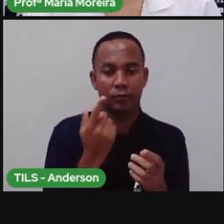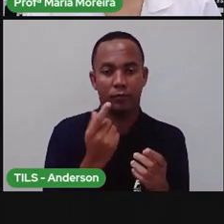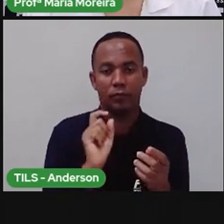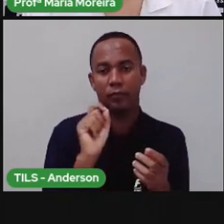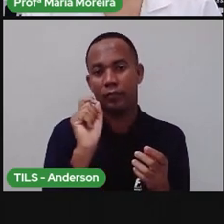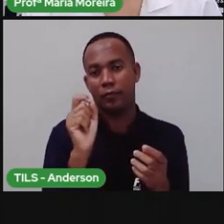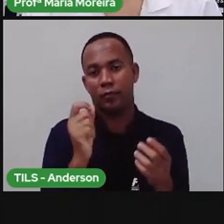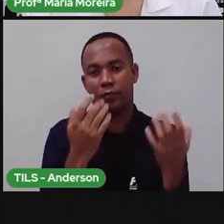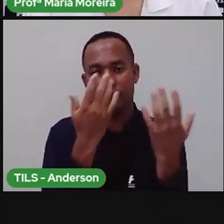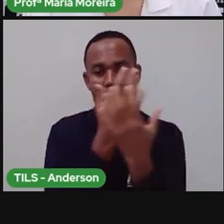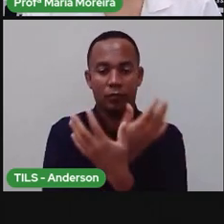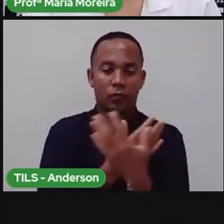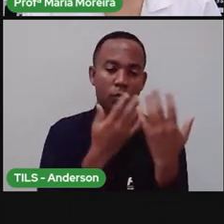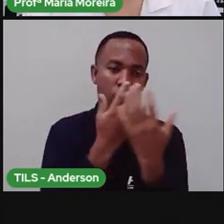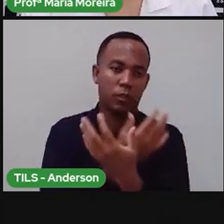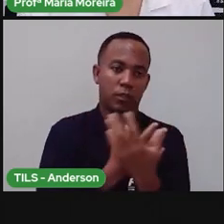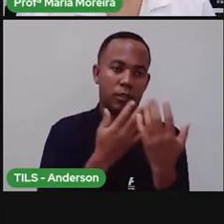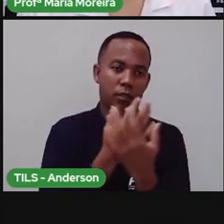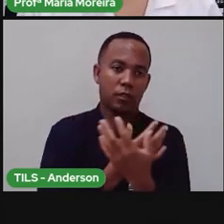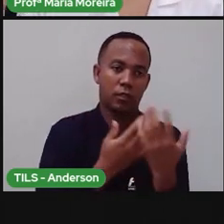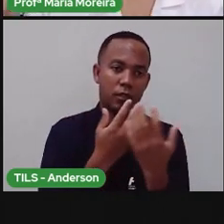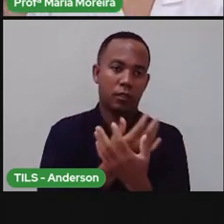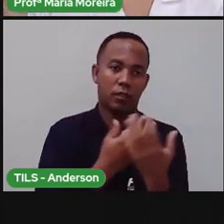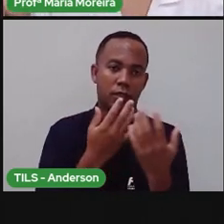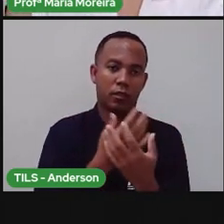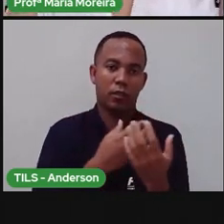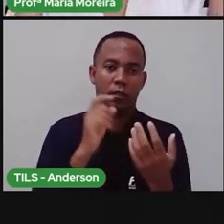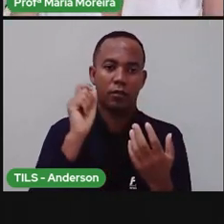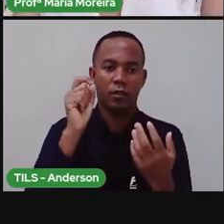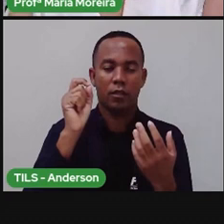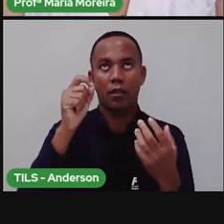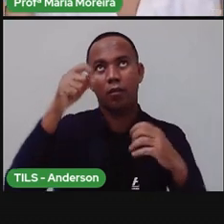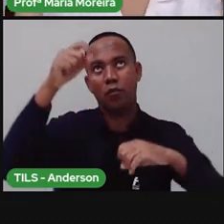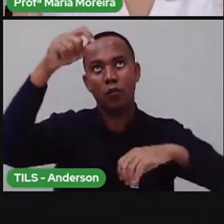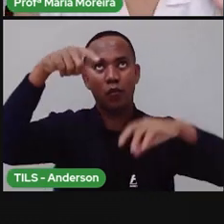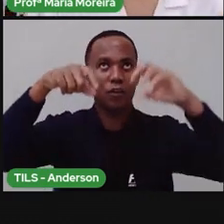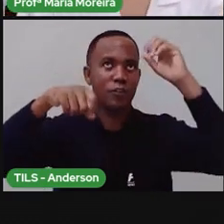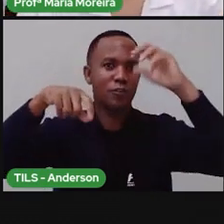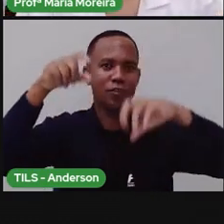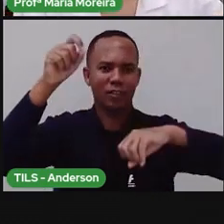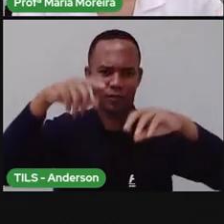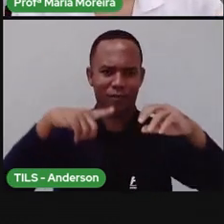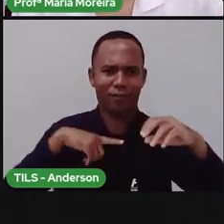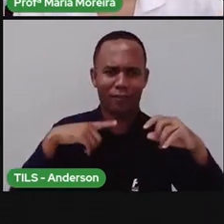De uma... De uma artista. Chuva de bênção, chuva de unção.